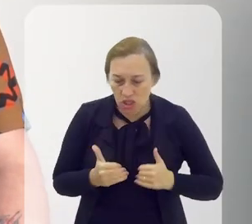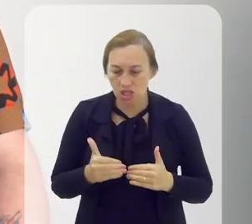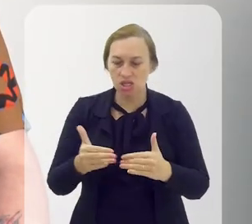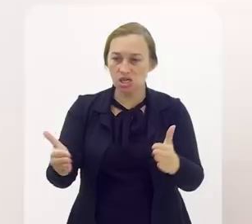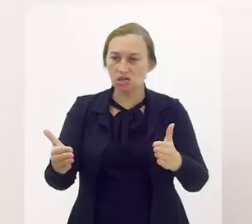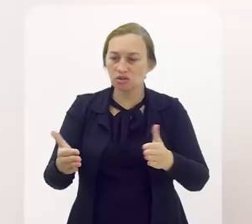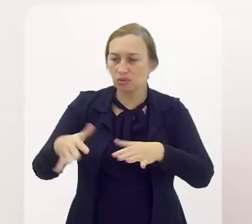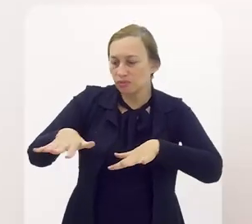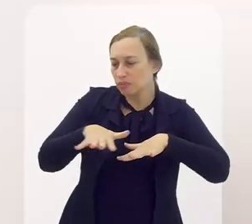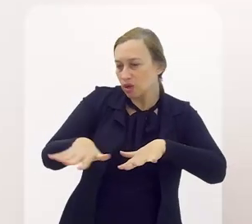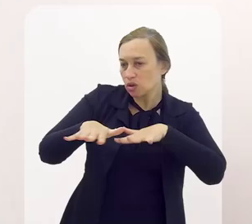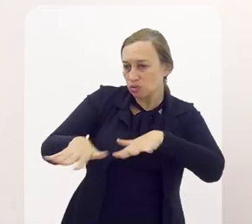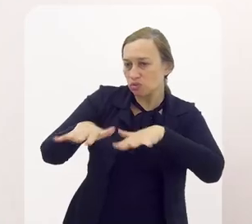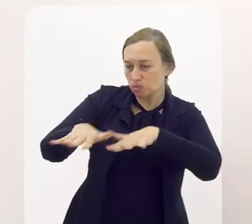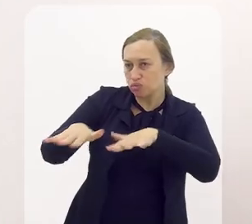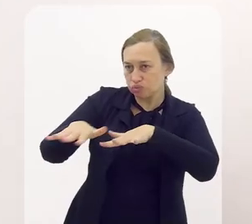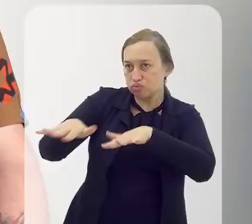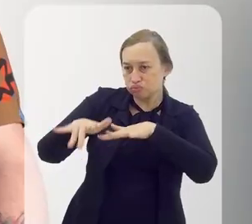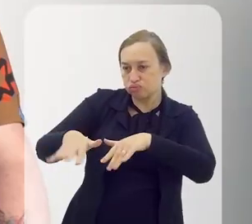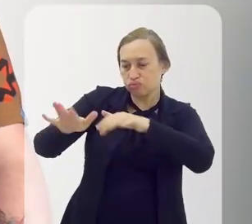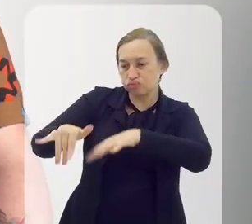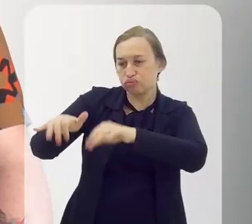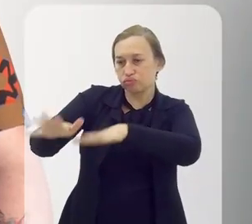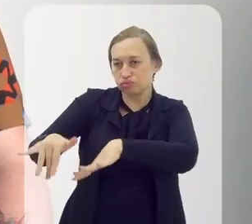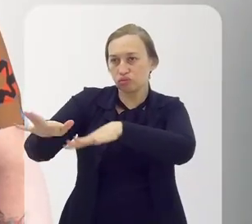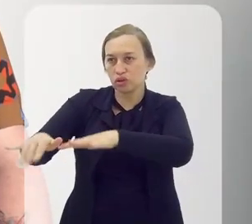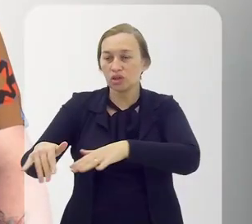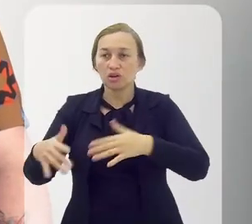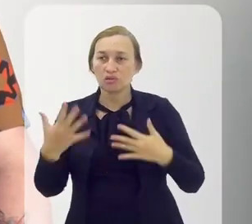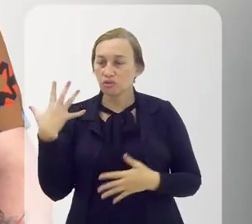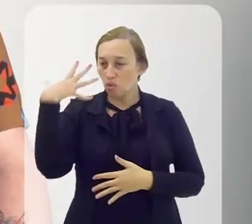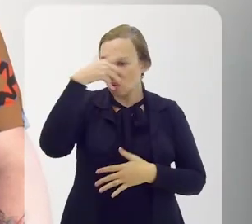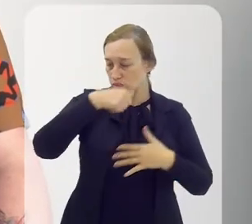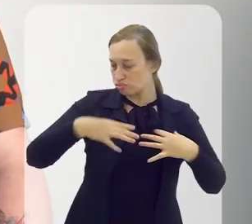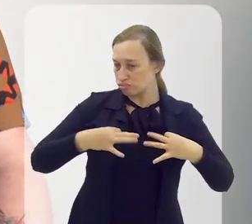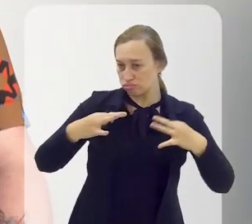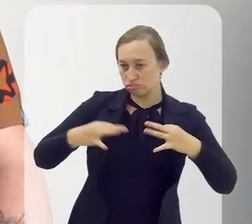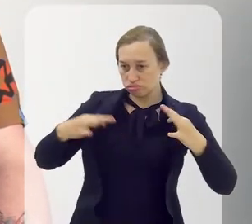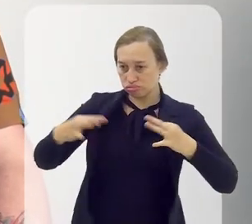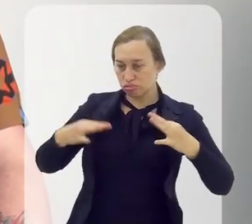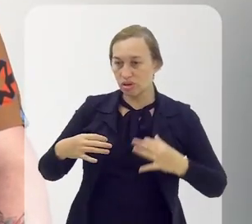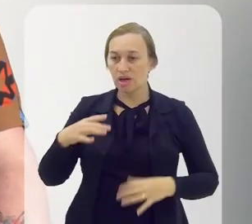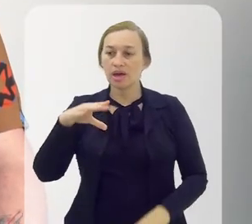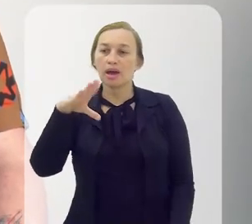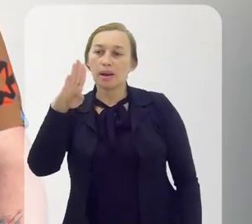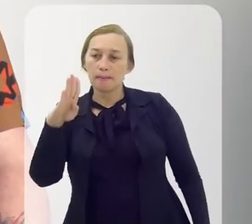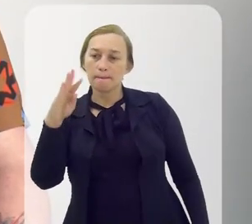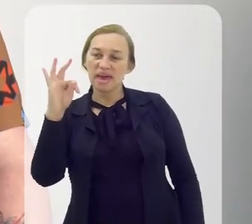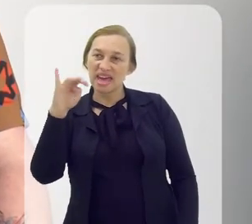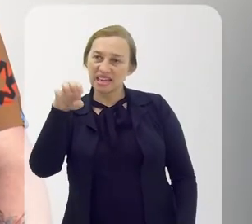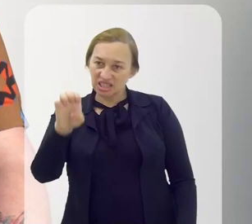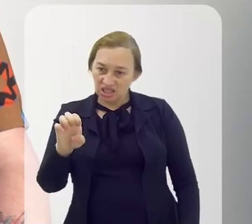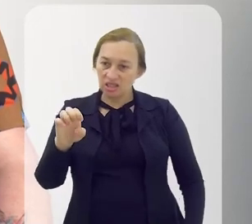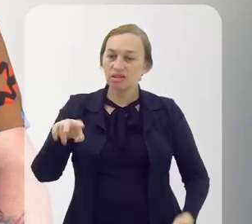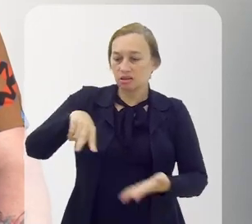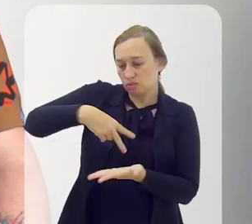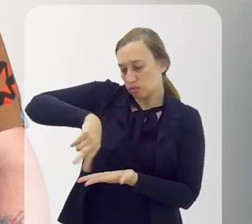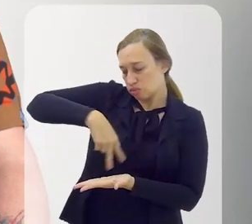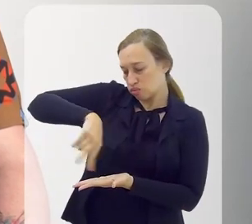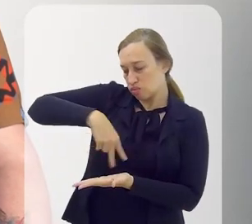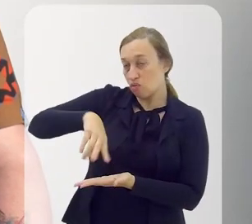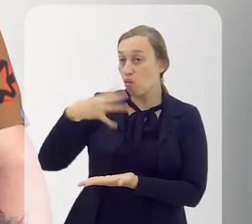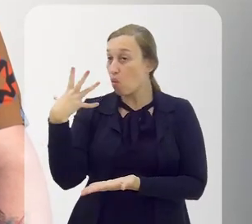abertura do desfile. Uma comissão de frente impecável. Ah, sim, ficou linda. Coreógrafos Helio Bejani, e Bete Bejani, que